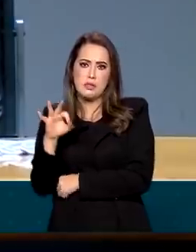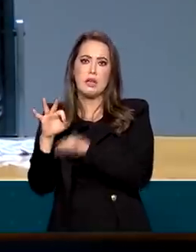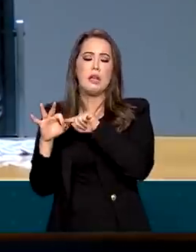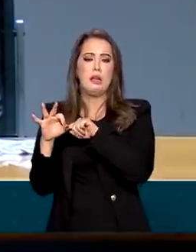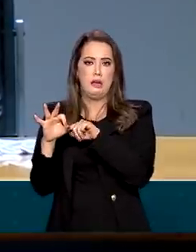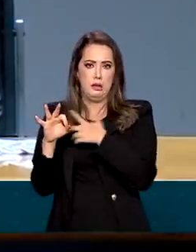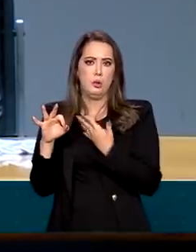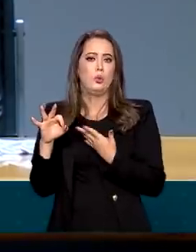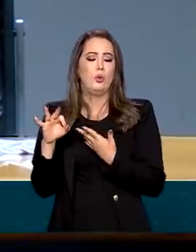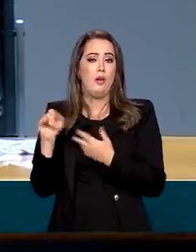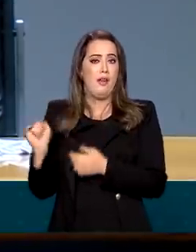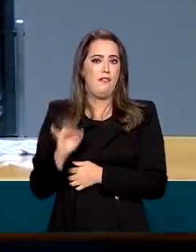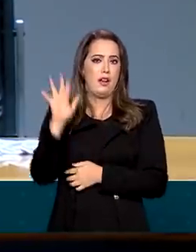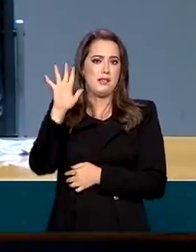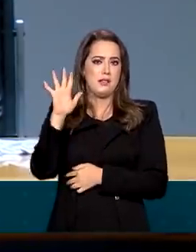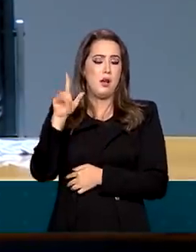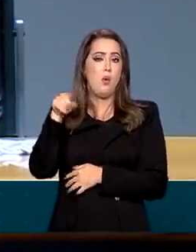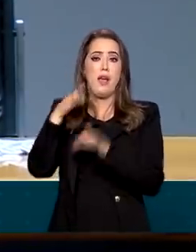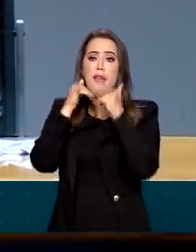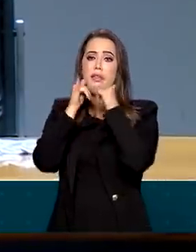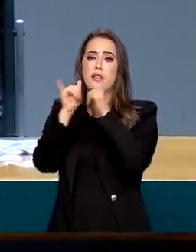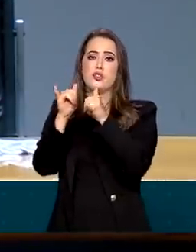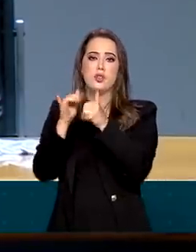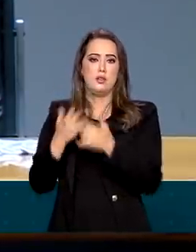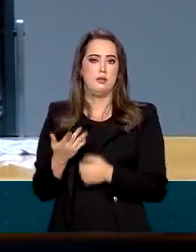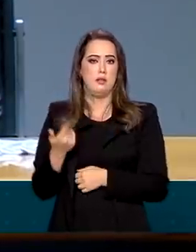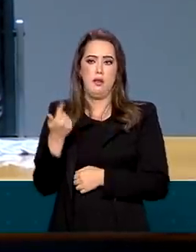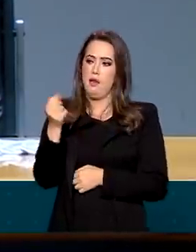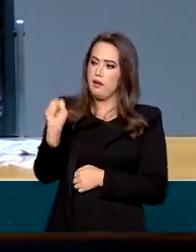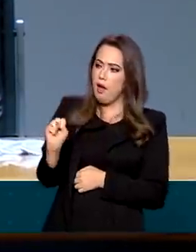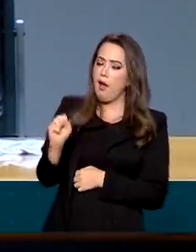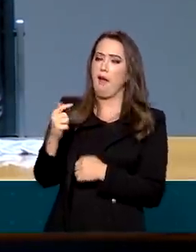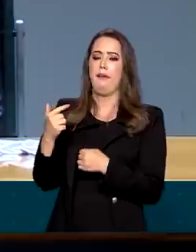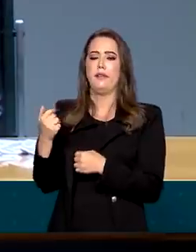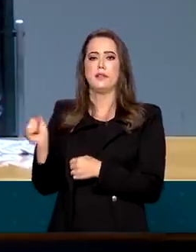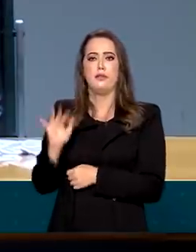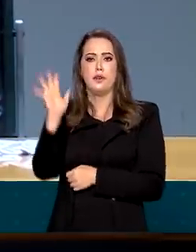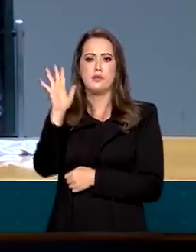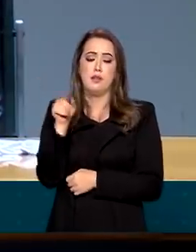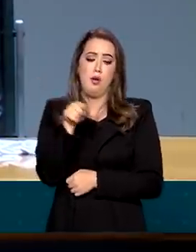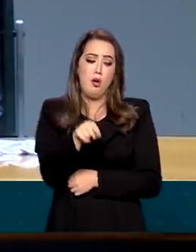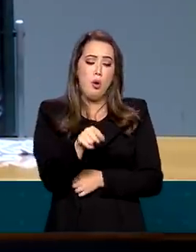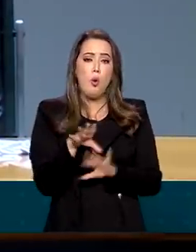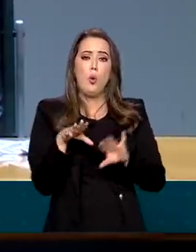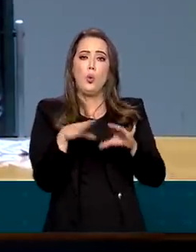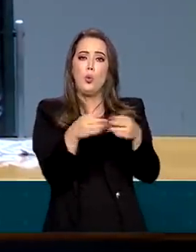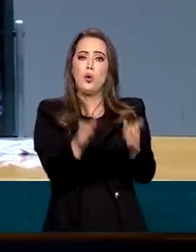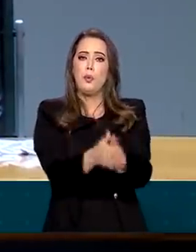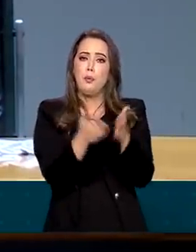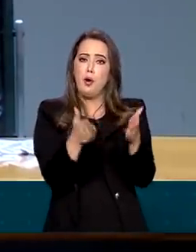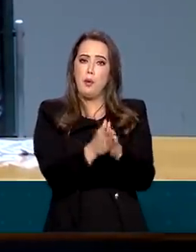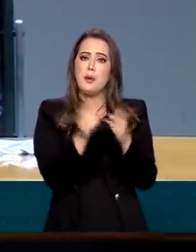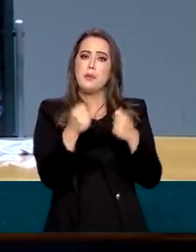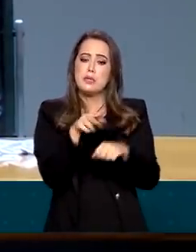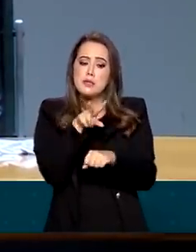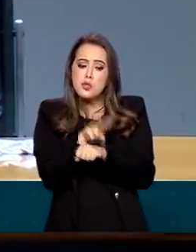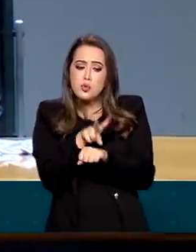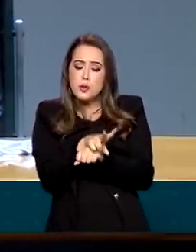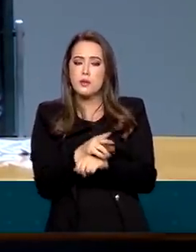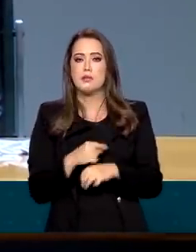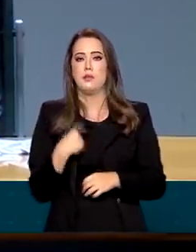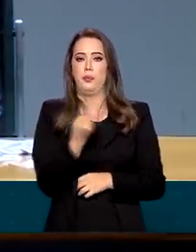mais cara, energia está mais cara, o gás de cozinha, nós não podemos deixar os mais frágeis e os protegidos. Então, nós criamos um